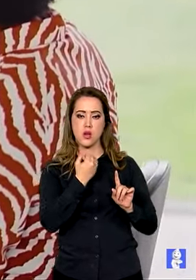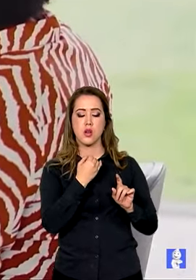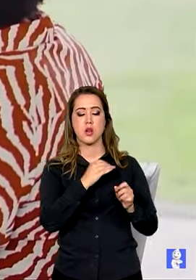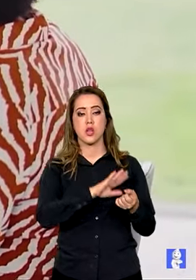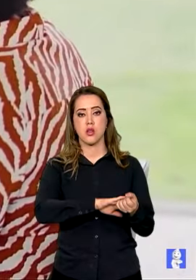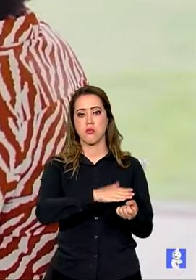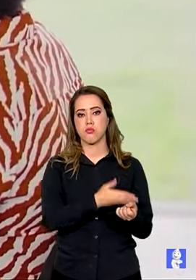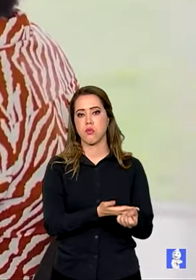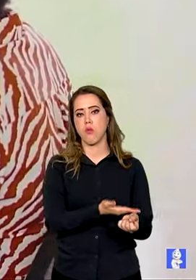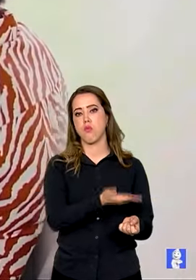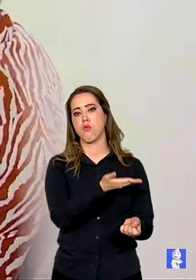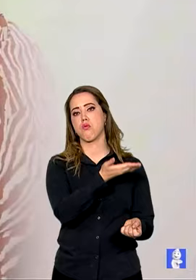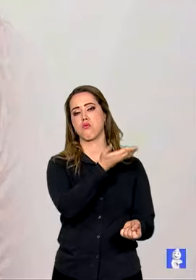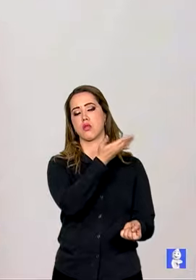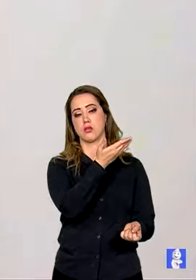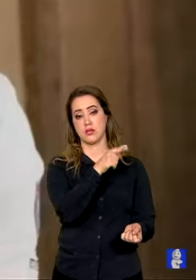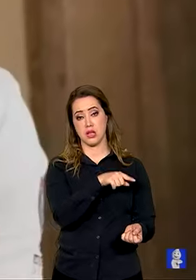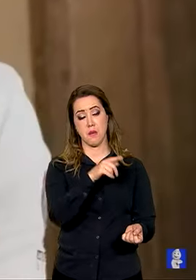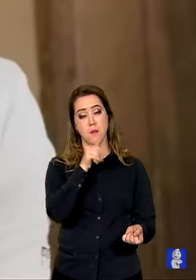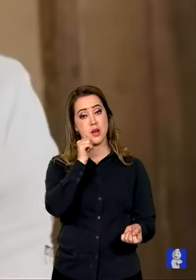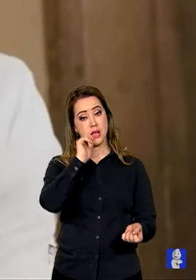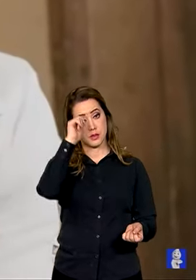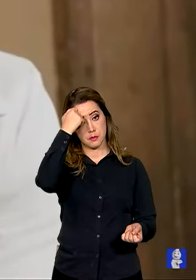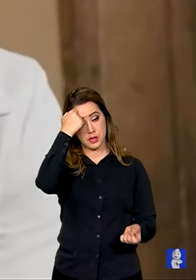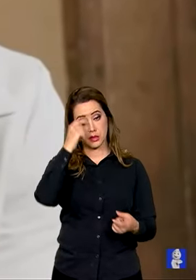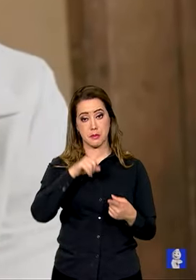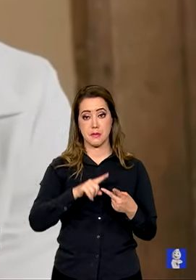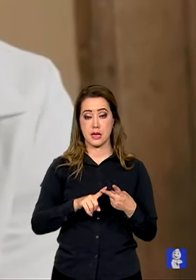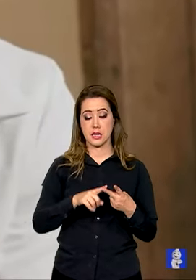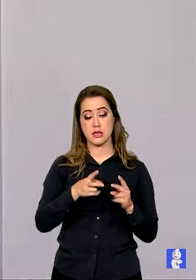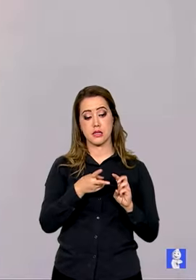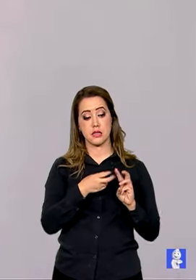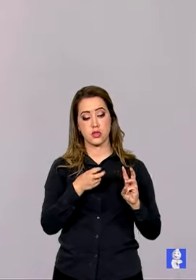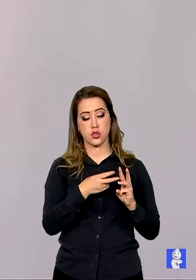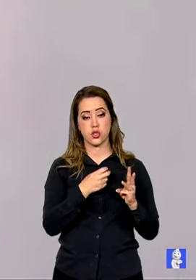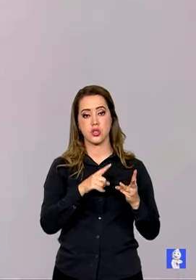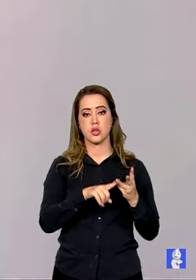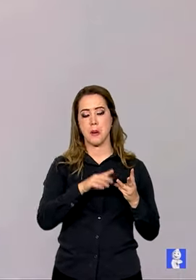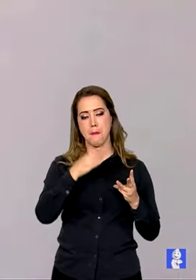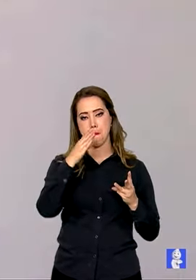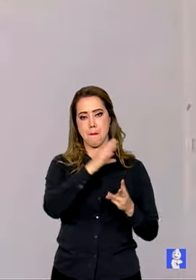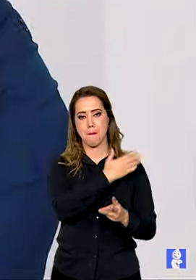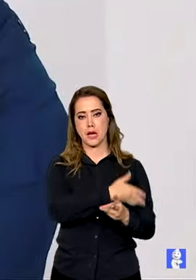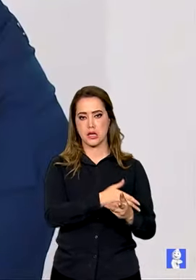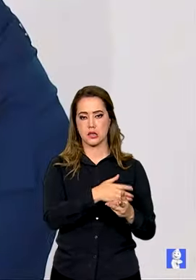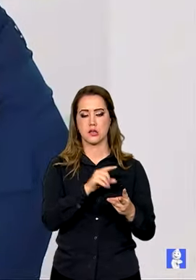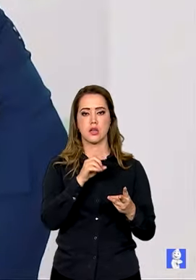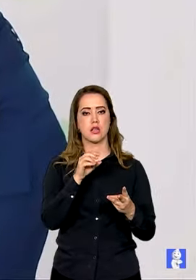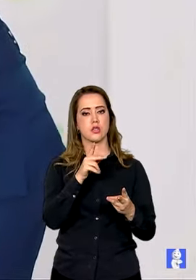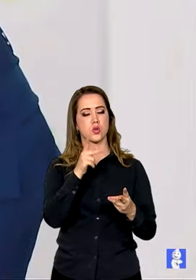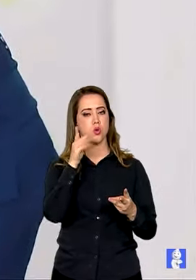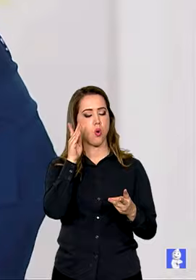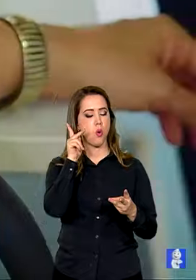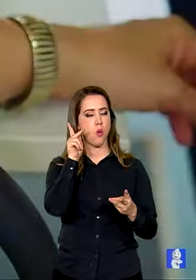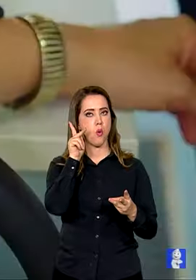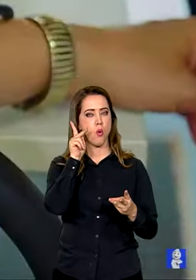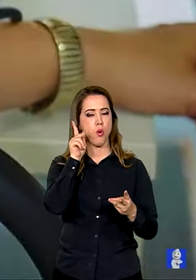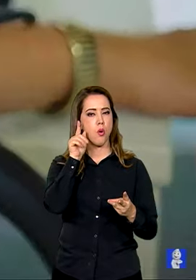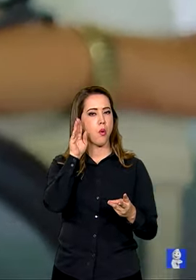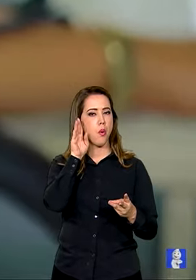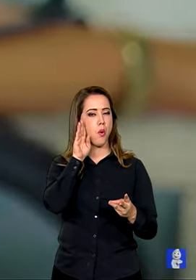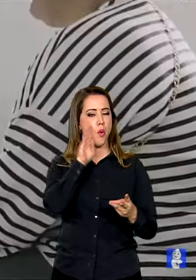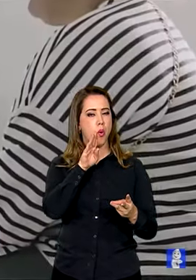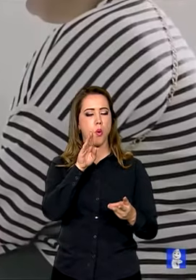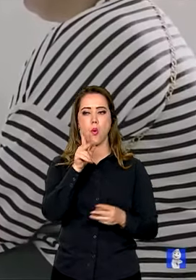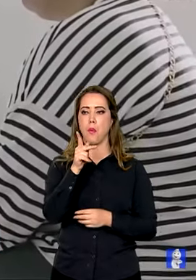pretas. Já entre mulheres indígenas, brancas e pardas, o número apresentou queda no período. A mortalidade